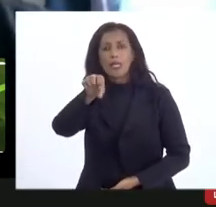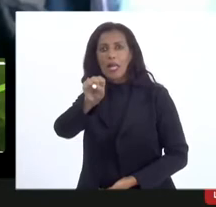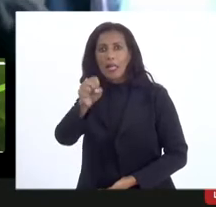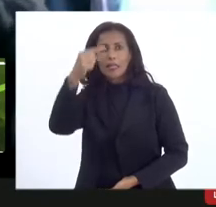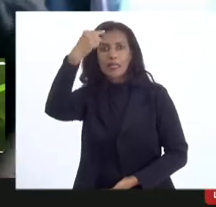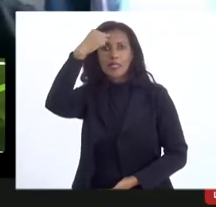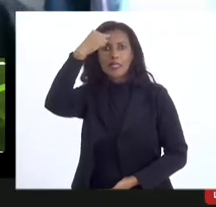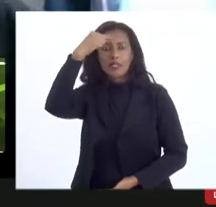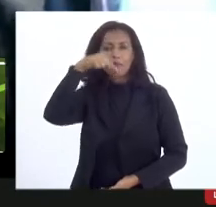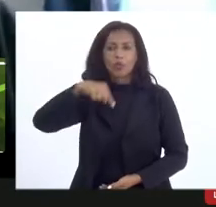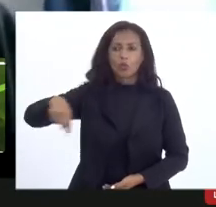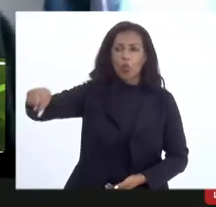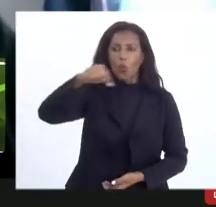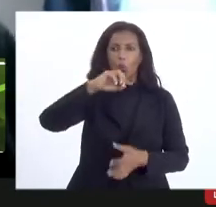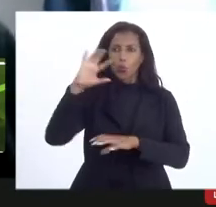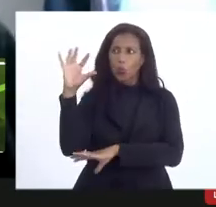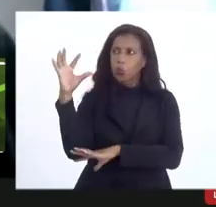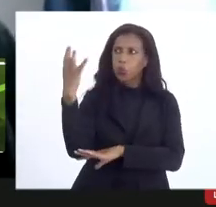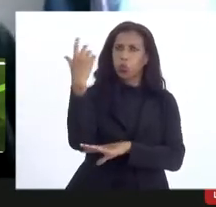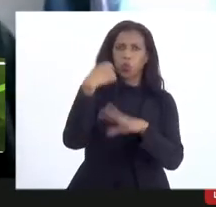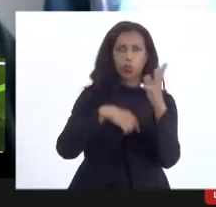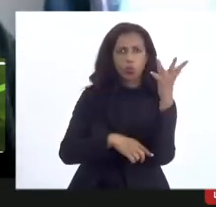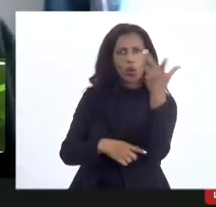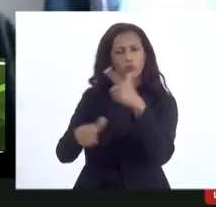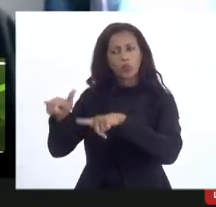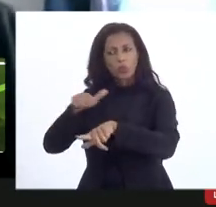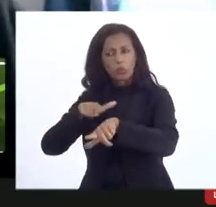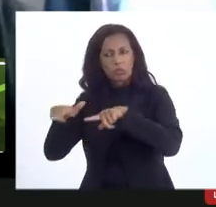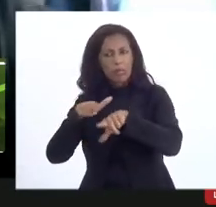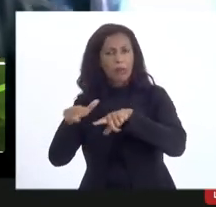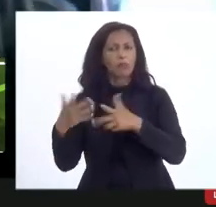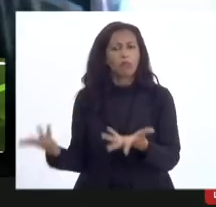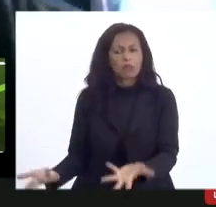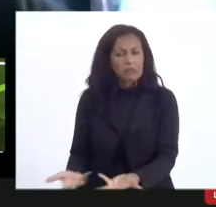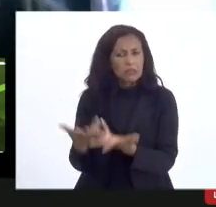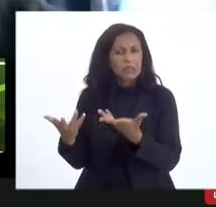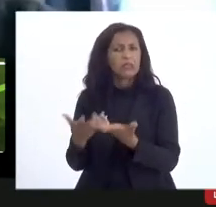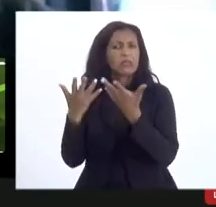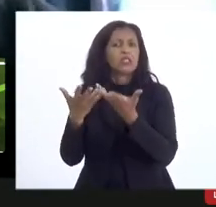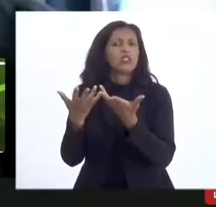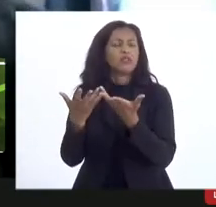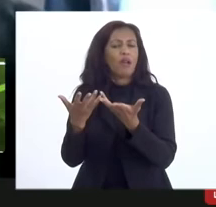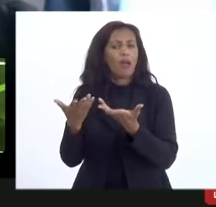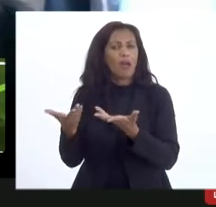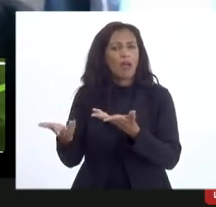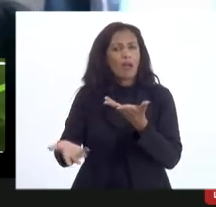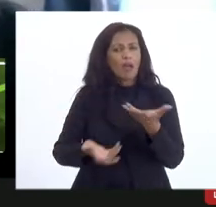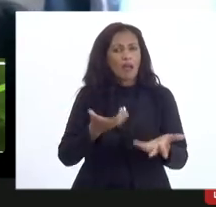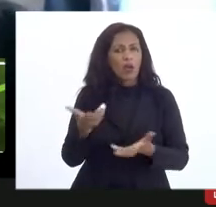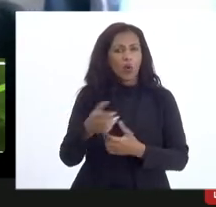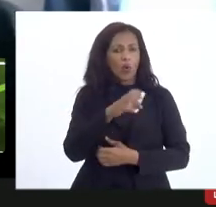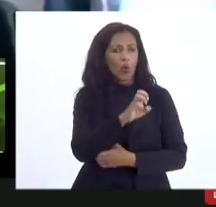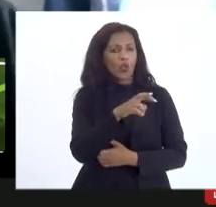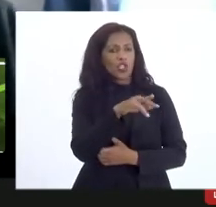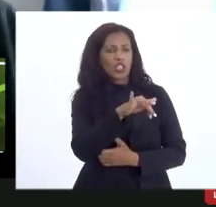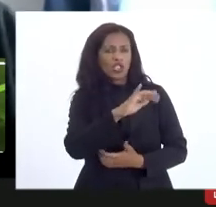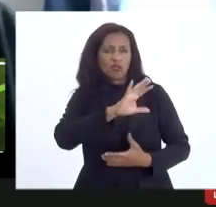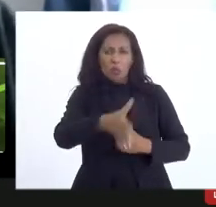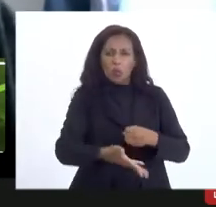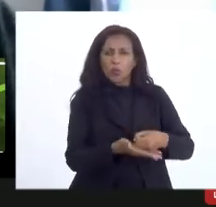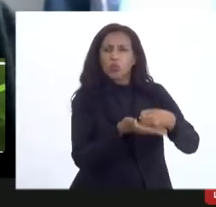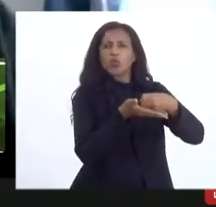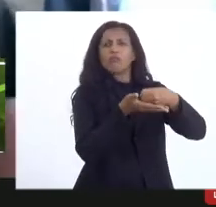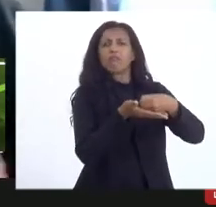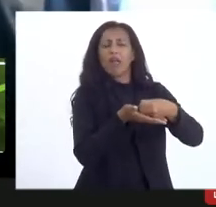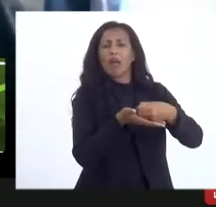seringueiros nos castanheiros né em incentivar as cadeias produtivas do extrativismo sustentável